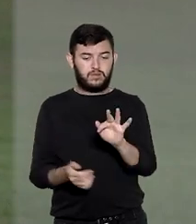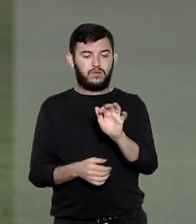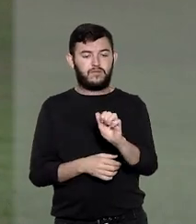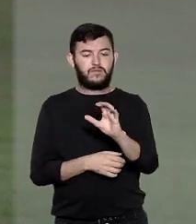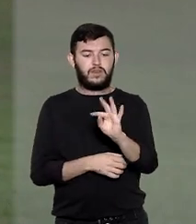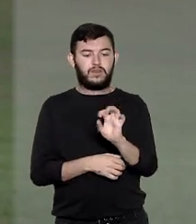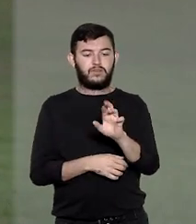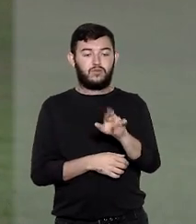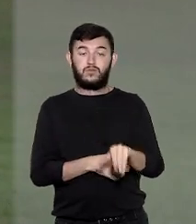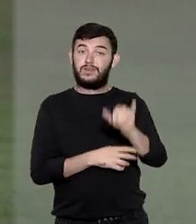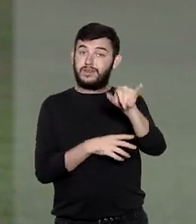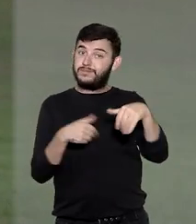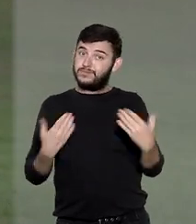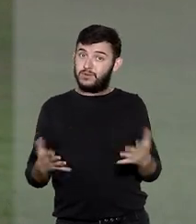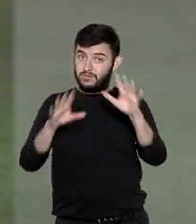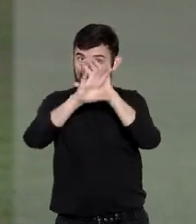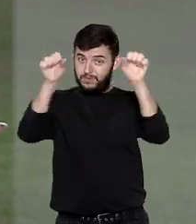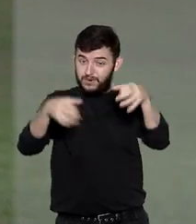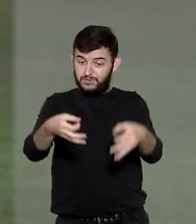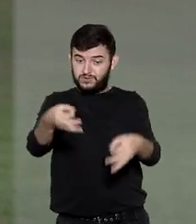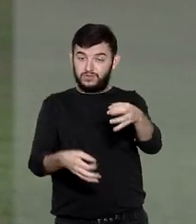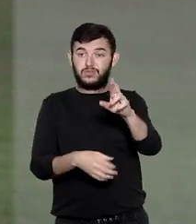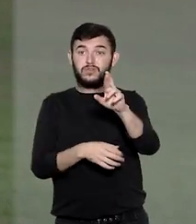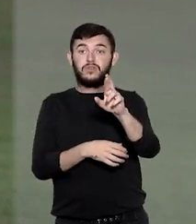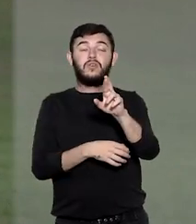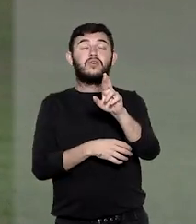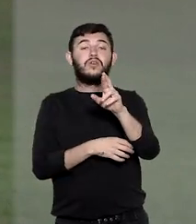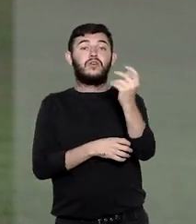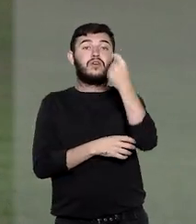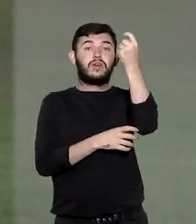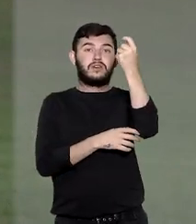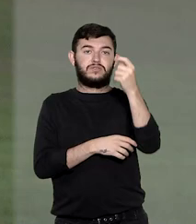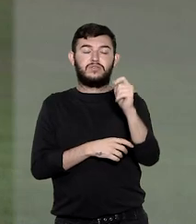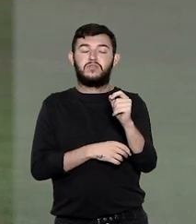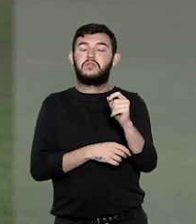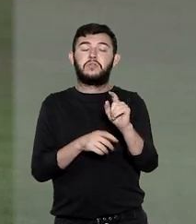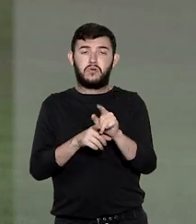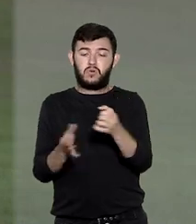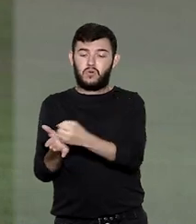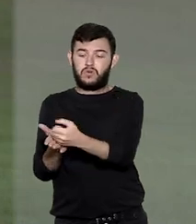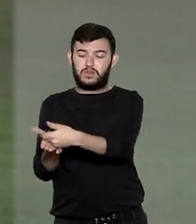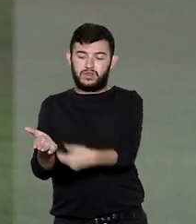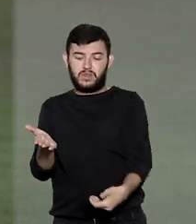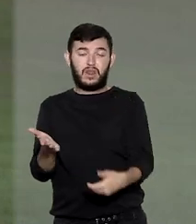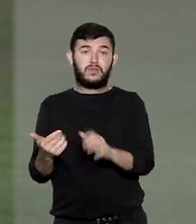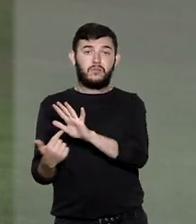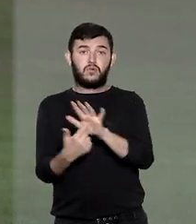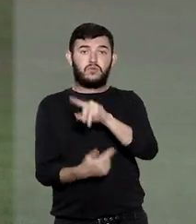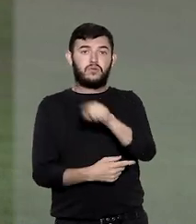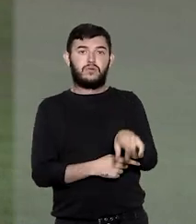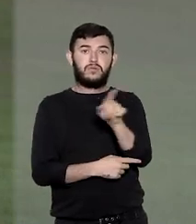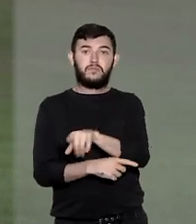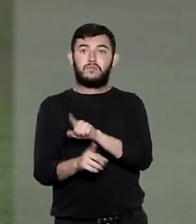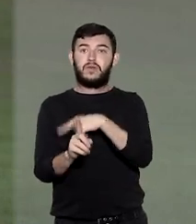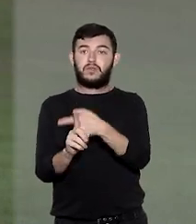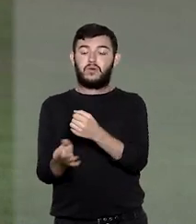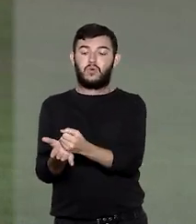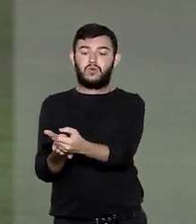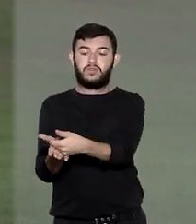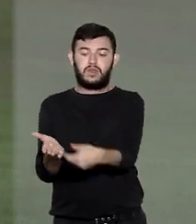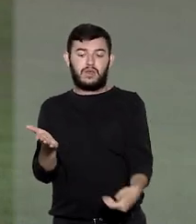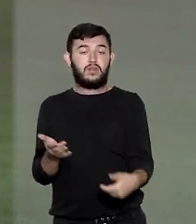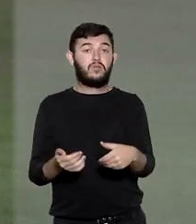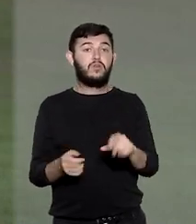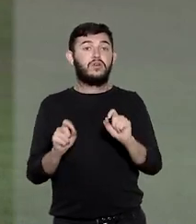de factoring. O Tribunal de Justiça do Rio Grande do Sul descaracterizou o contrato celebrado entre as partes para contrato de